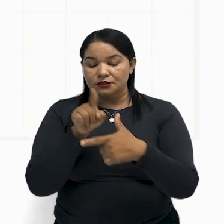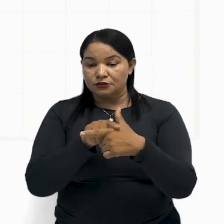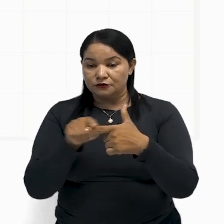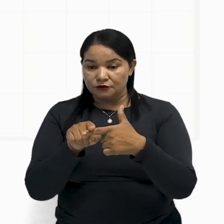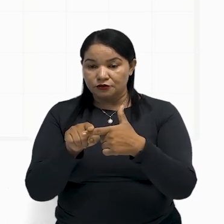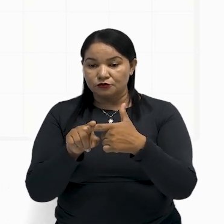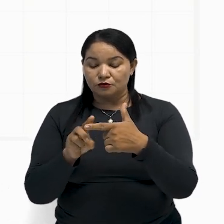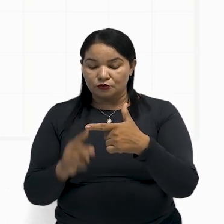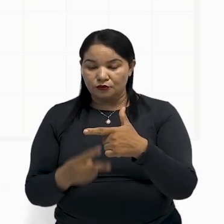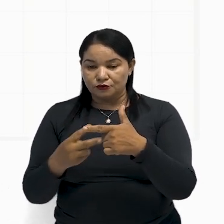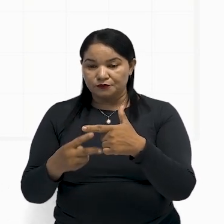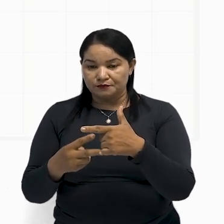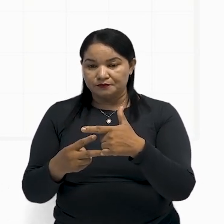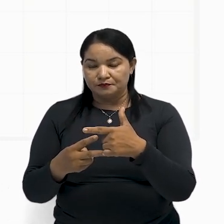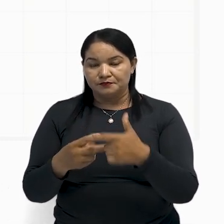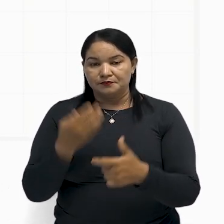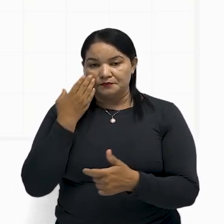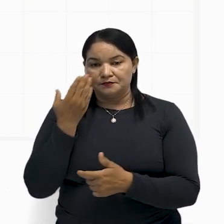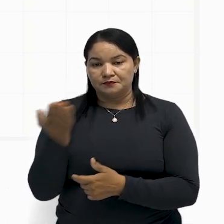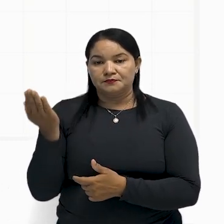dividido por 2, beleza?